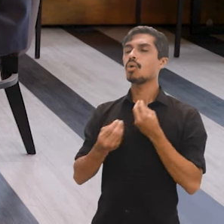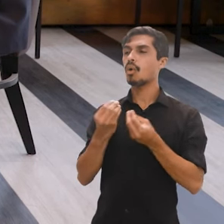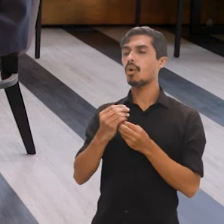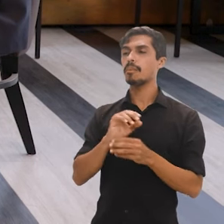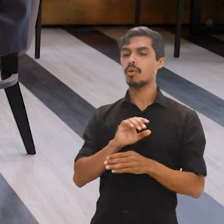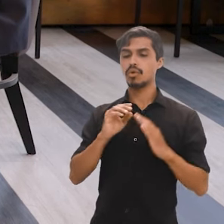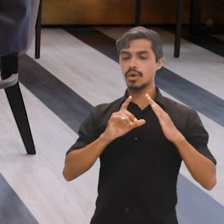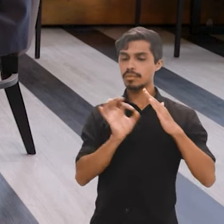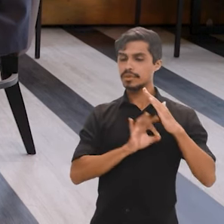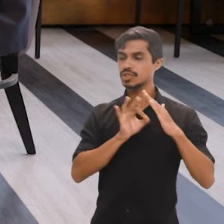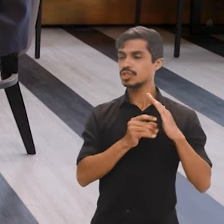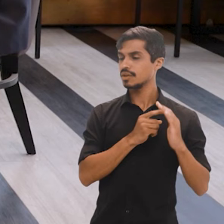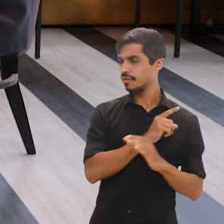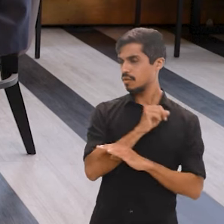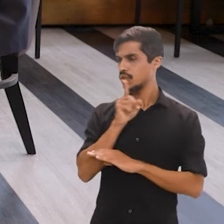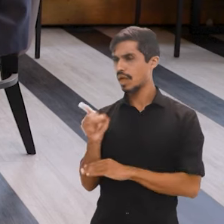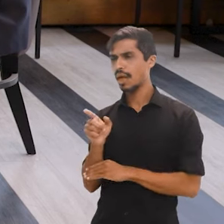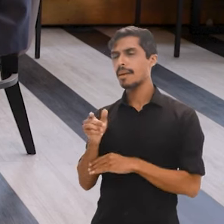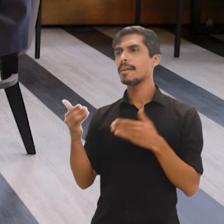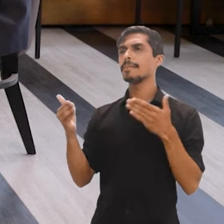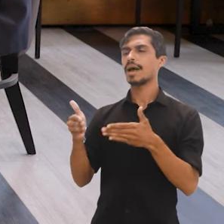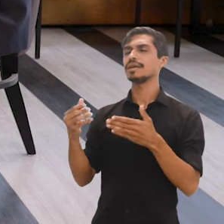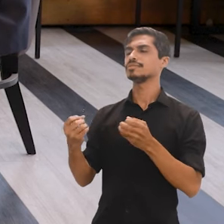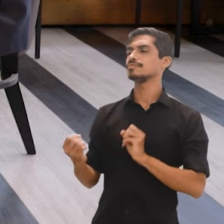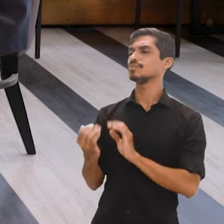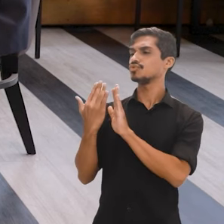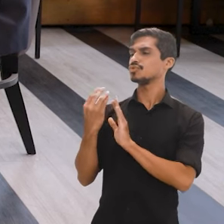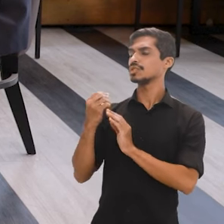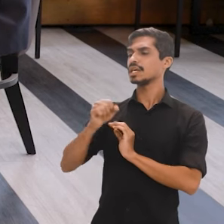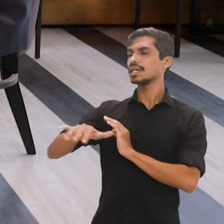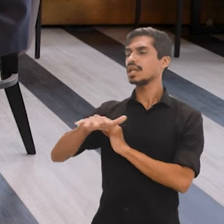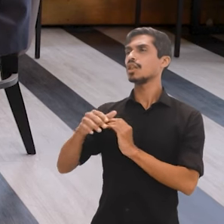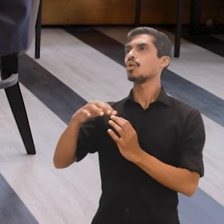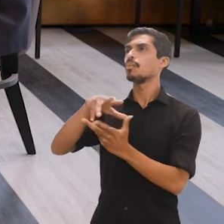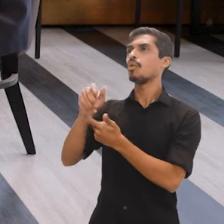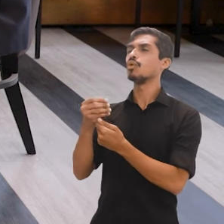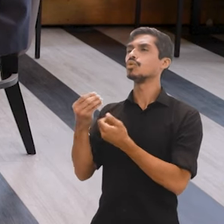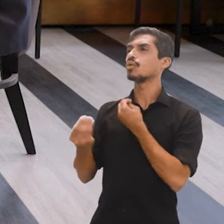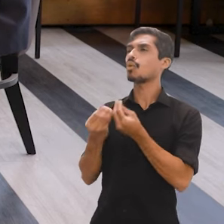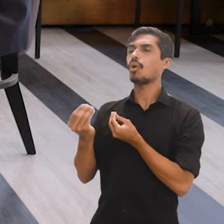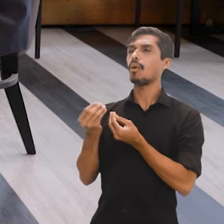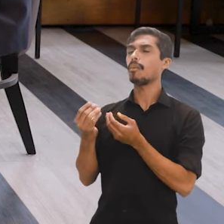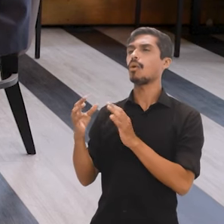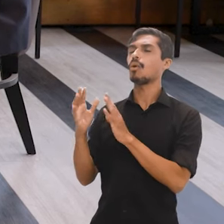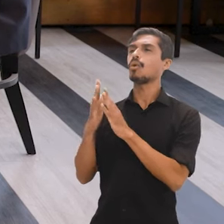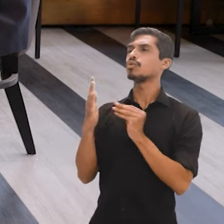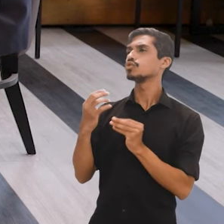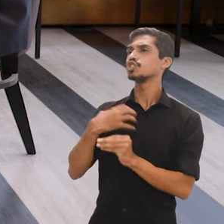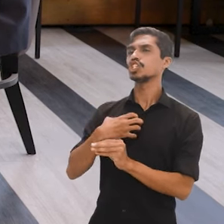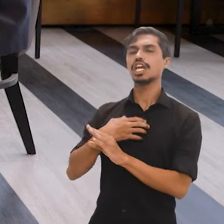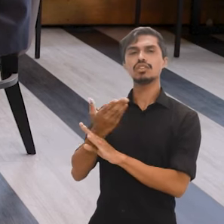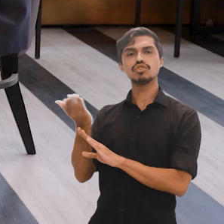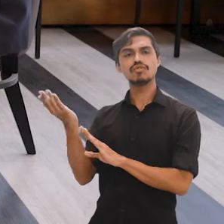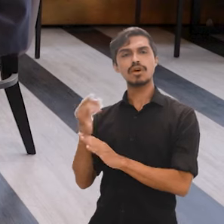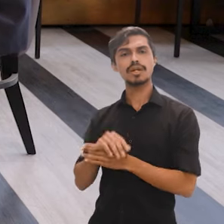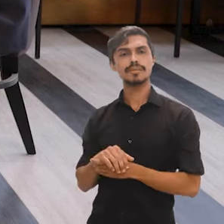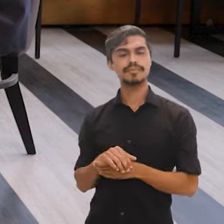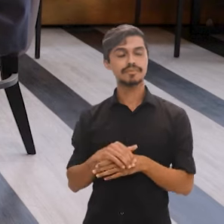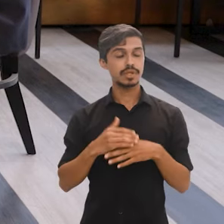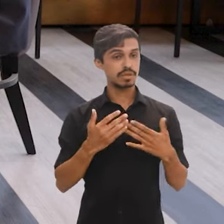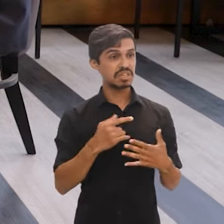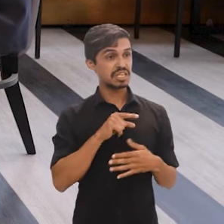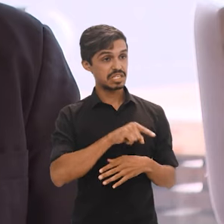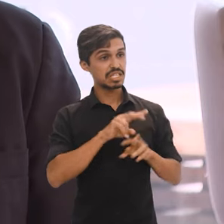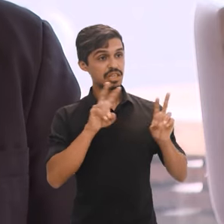está se posicionando em relação a essas instituições semelhantes no resto do mundo, nos países do BRICS? Muito importante